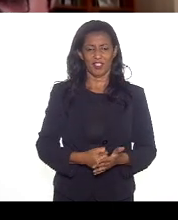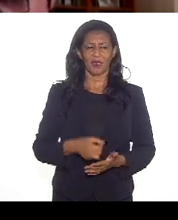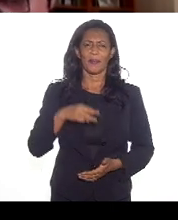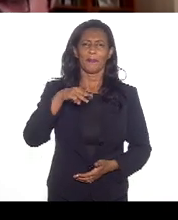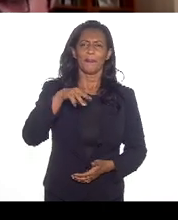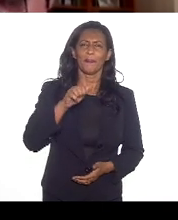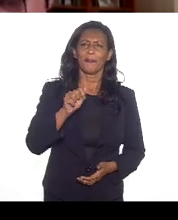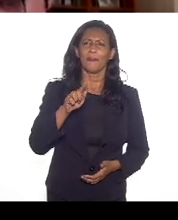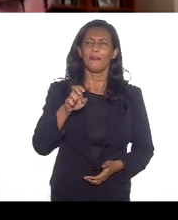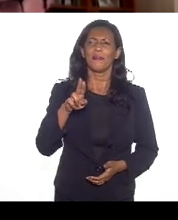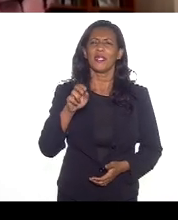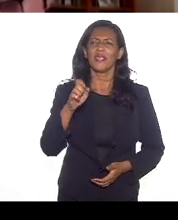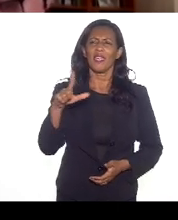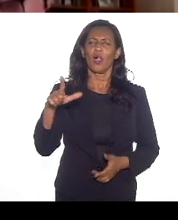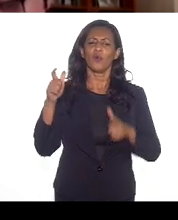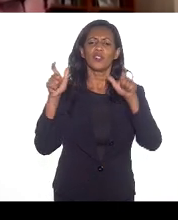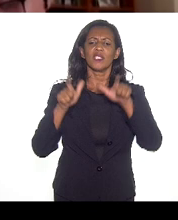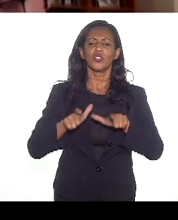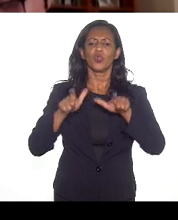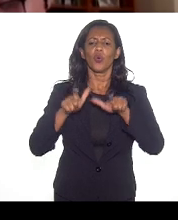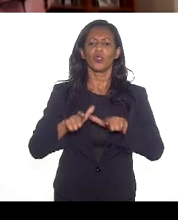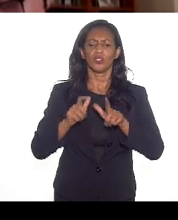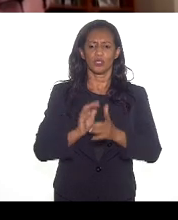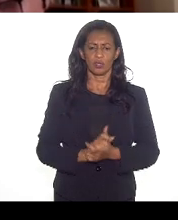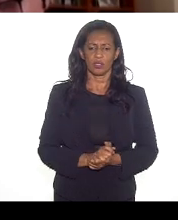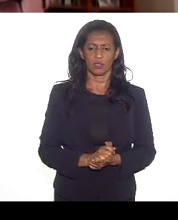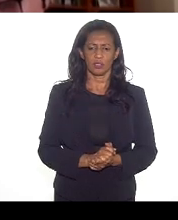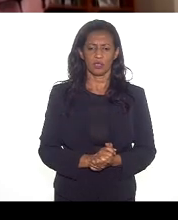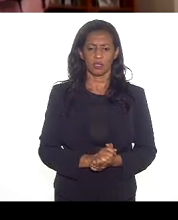de onde é, por favor, eu te perguntei, você não me respondeu,